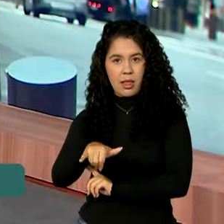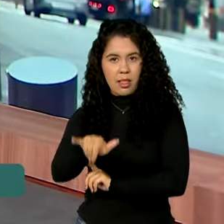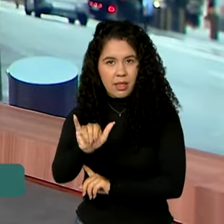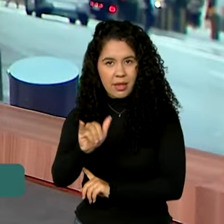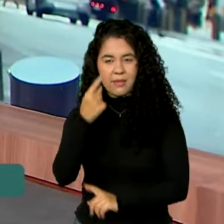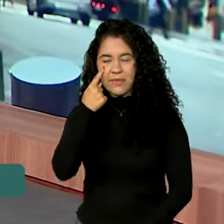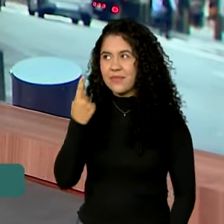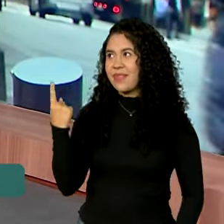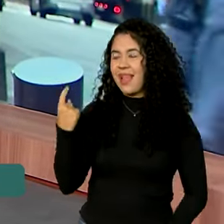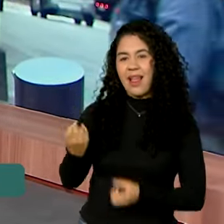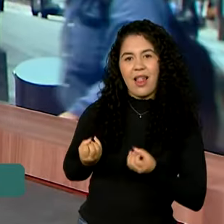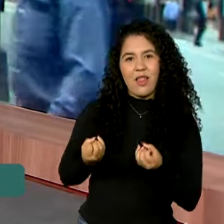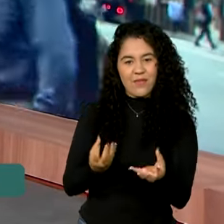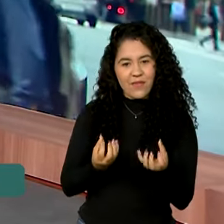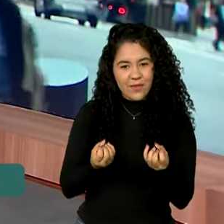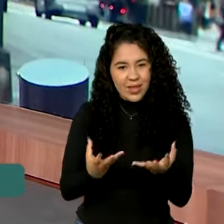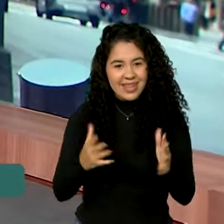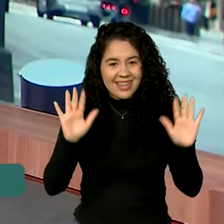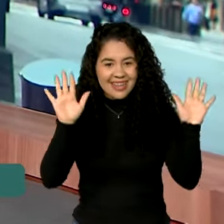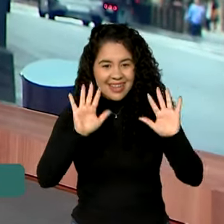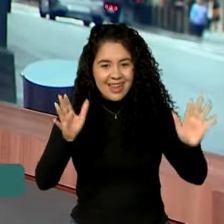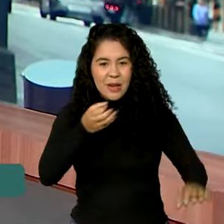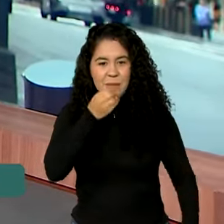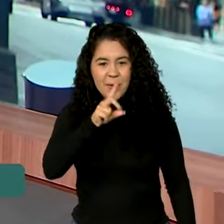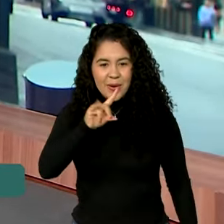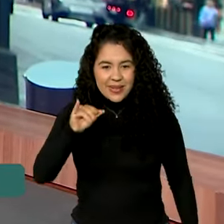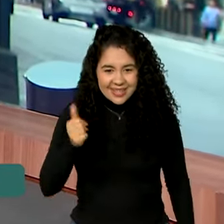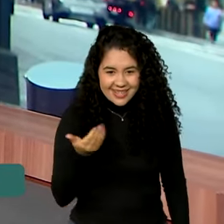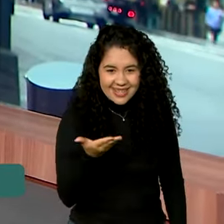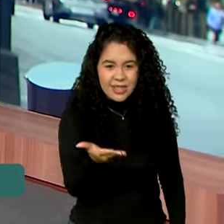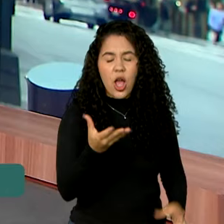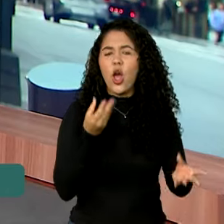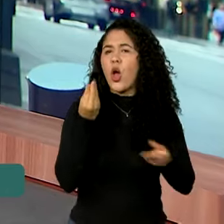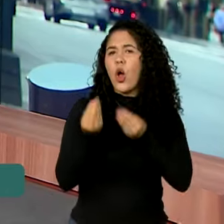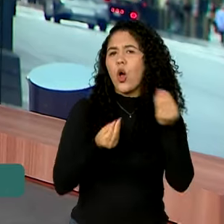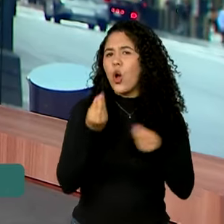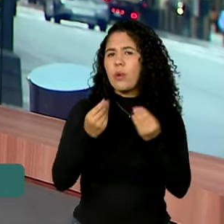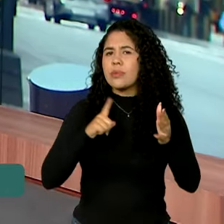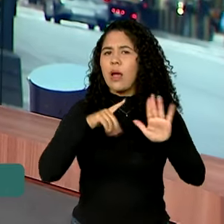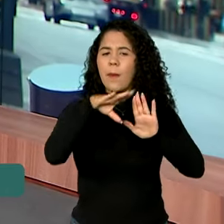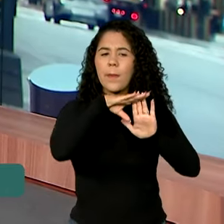ao vivo com a gente. Bom dia, Gracie. Como será a programação por aí?